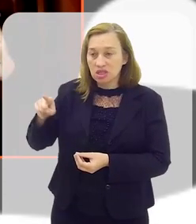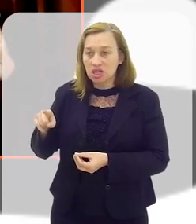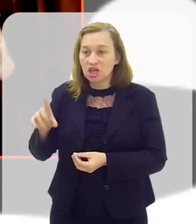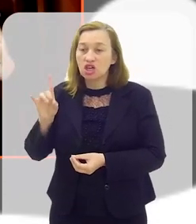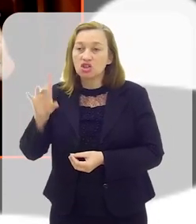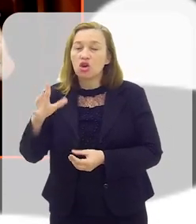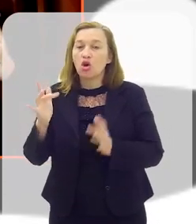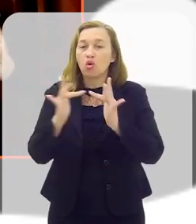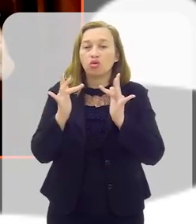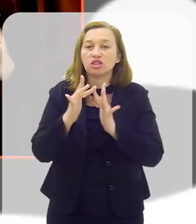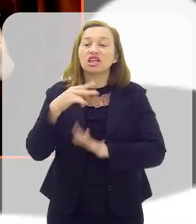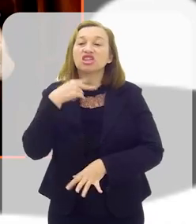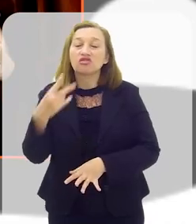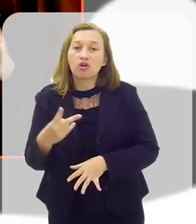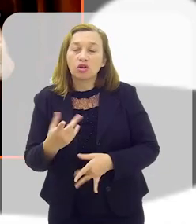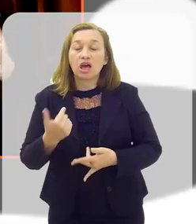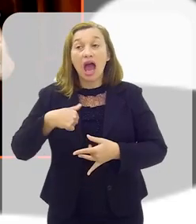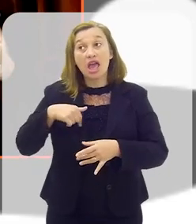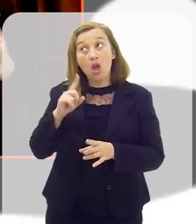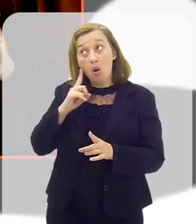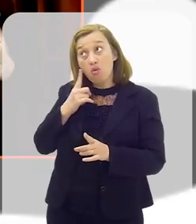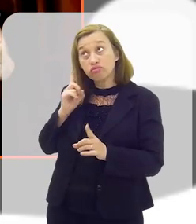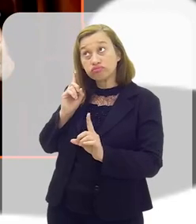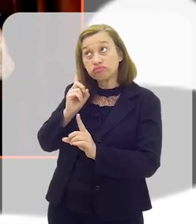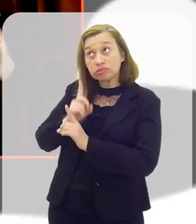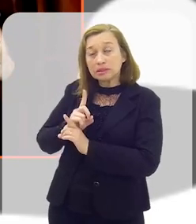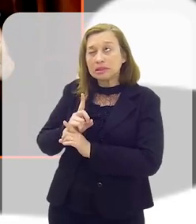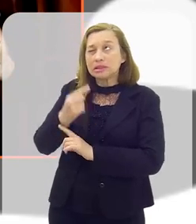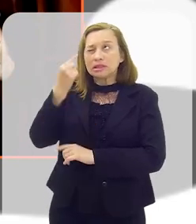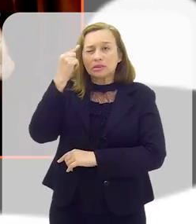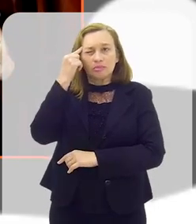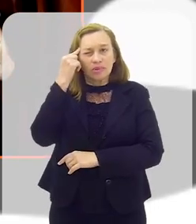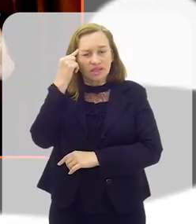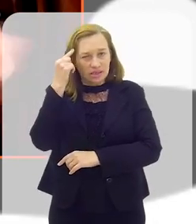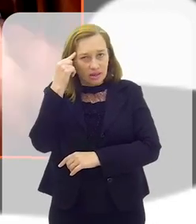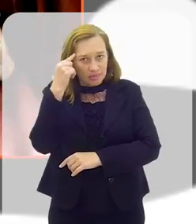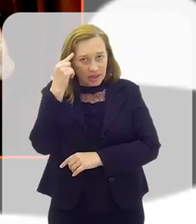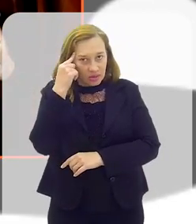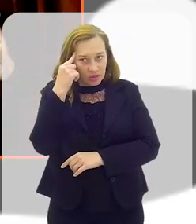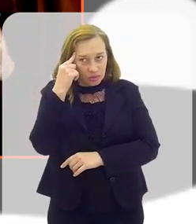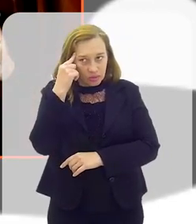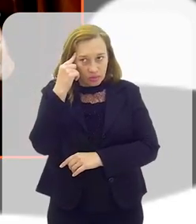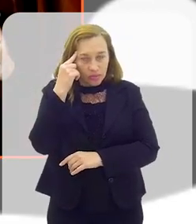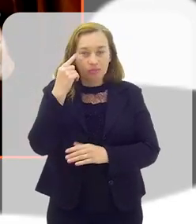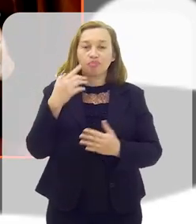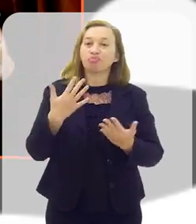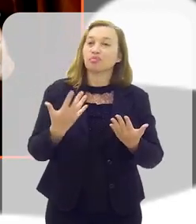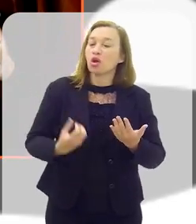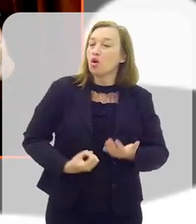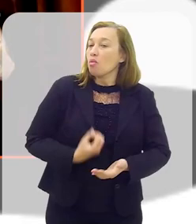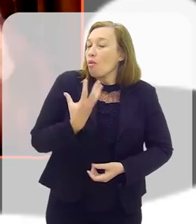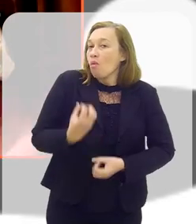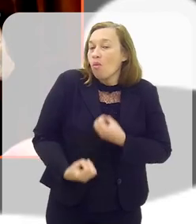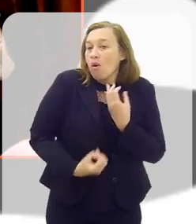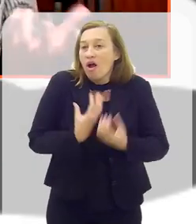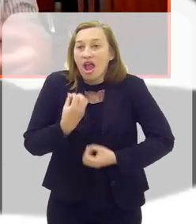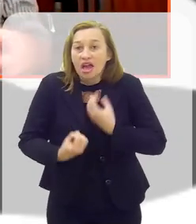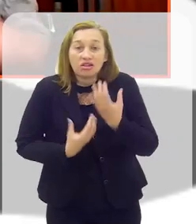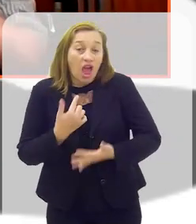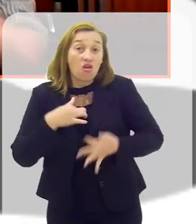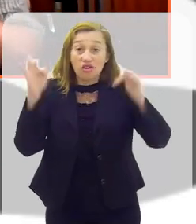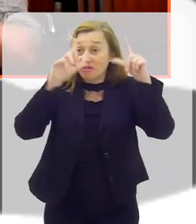era através da voz. E aí, eu descobri que os meus pensamentos eram prosa poética. E fiquei muito feliz.